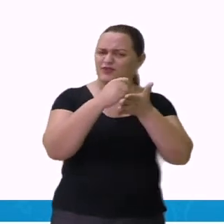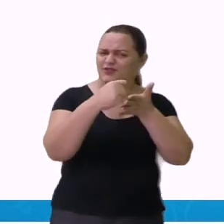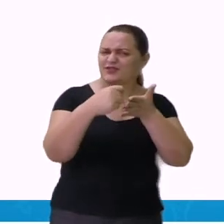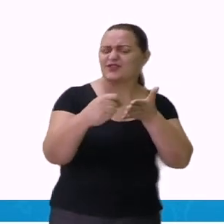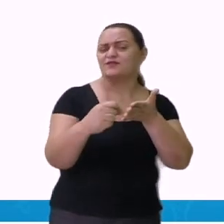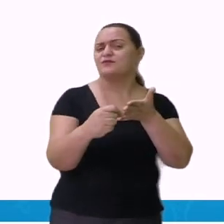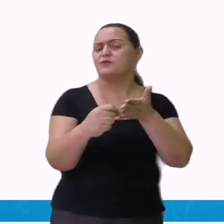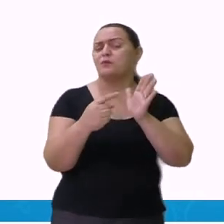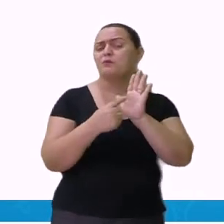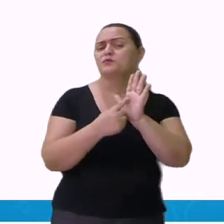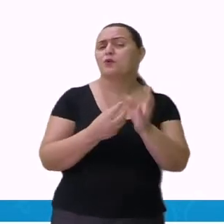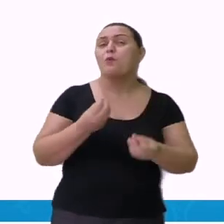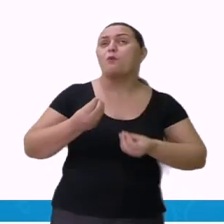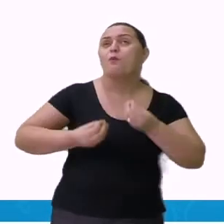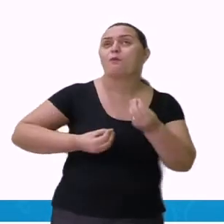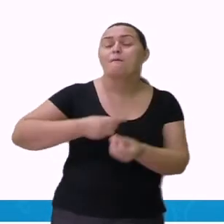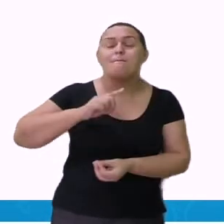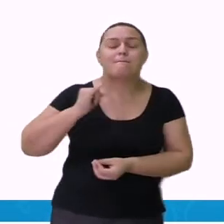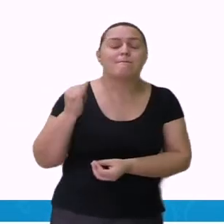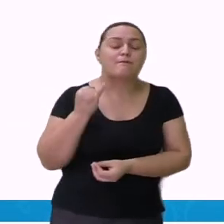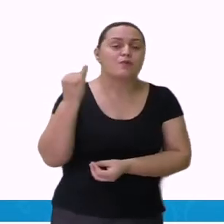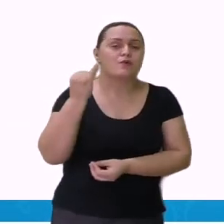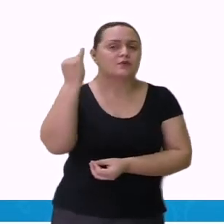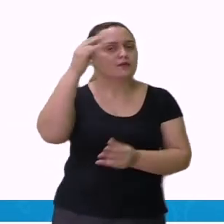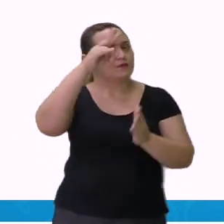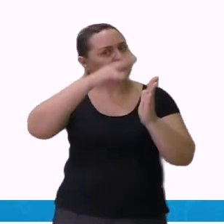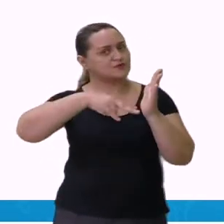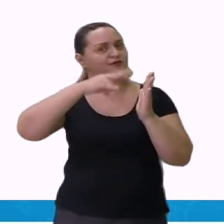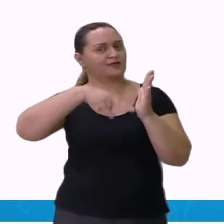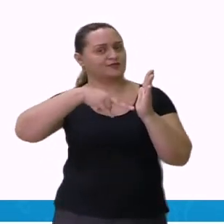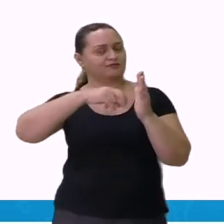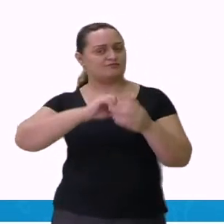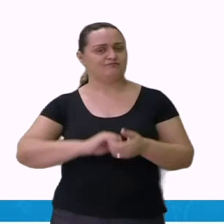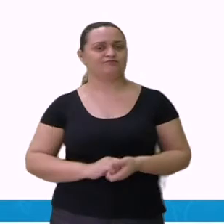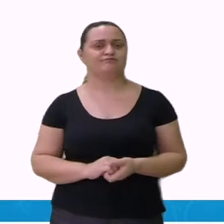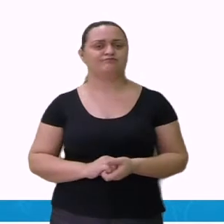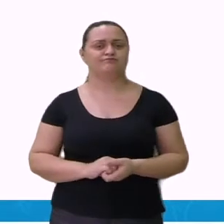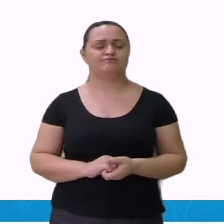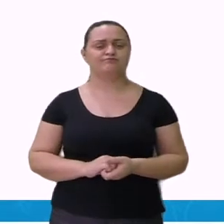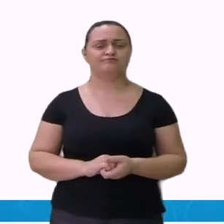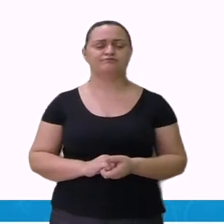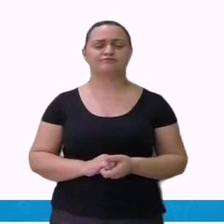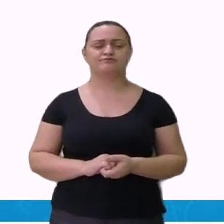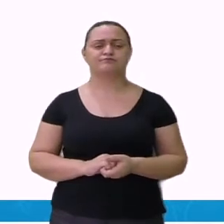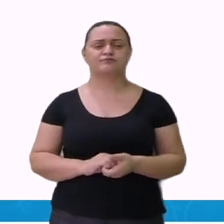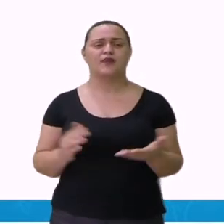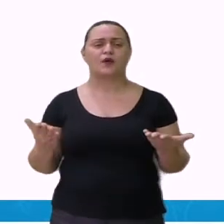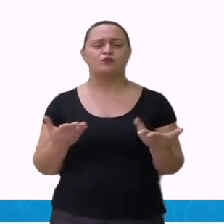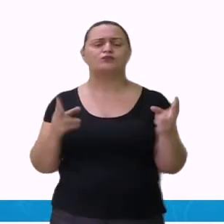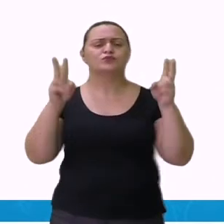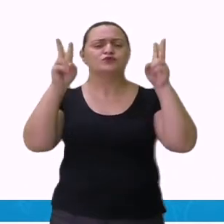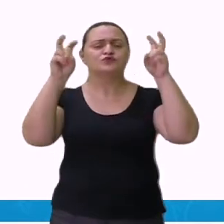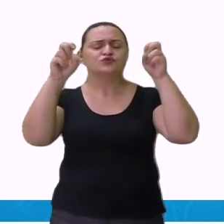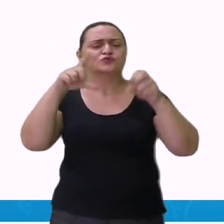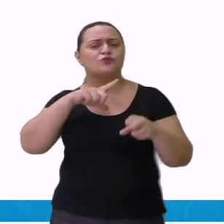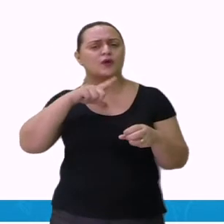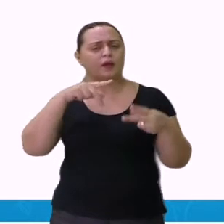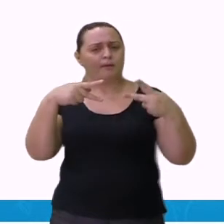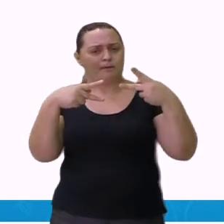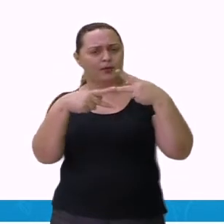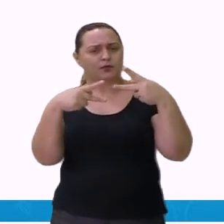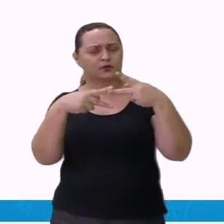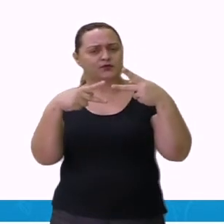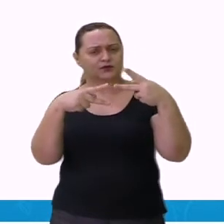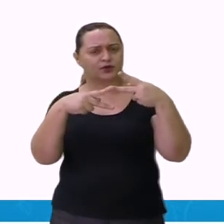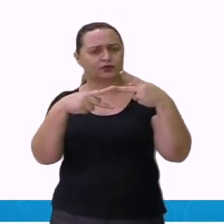questão. O título contém uma preposição? Identifique-a. Vamos voltar